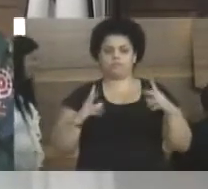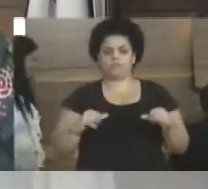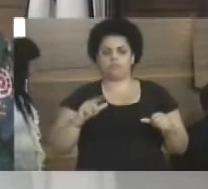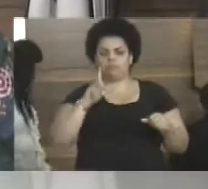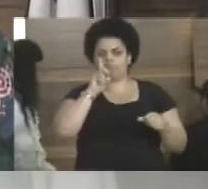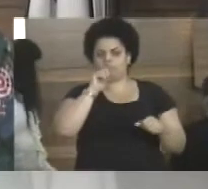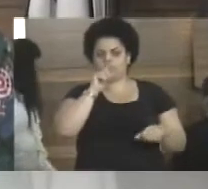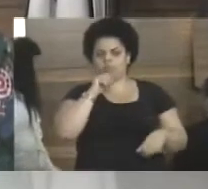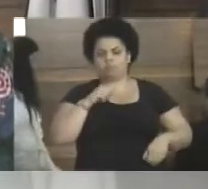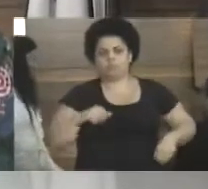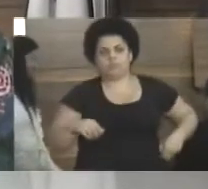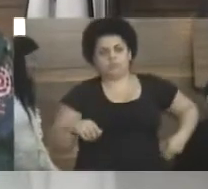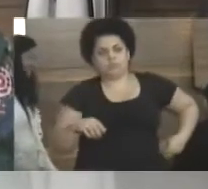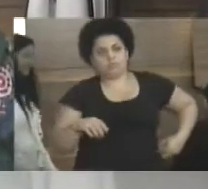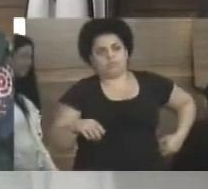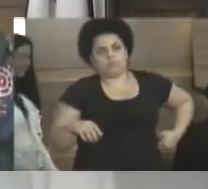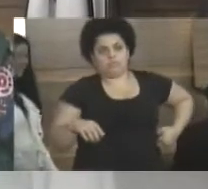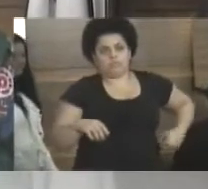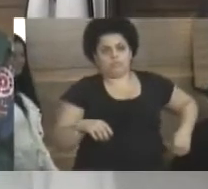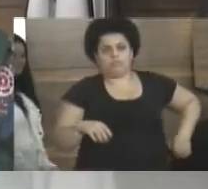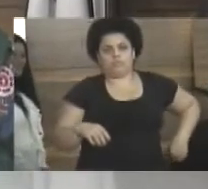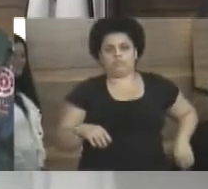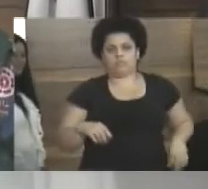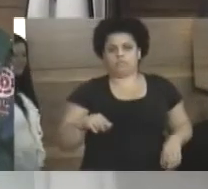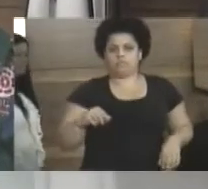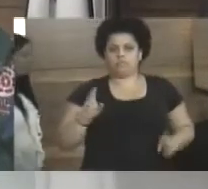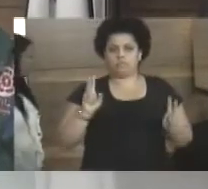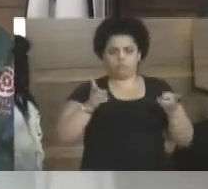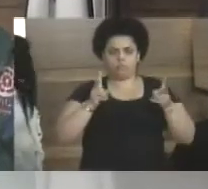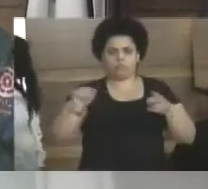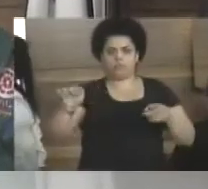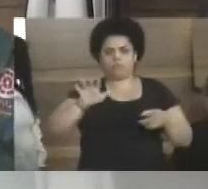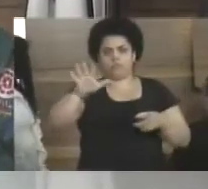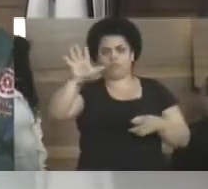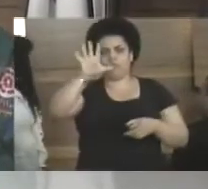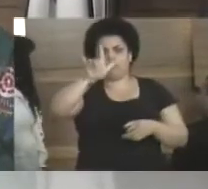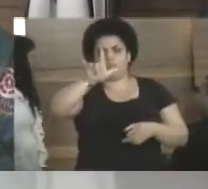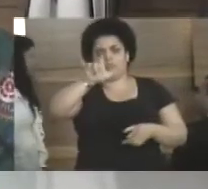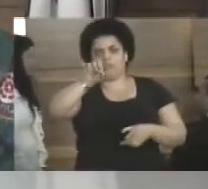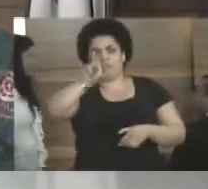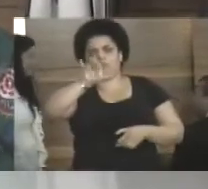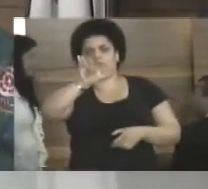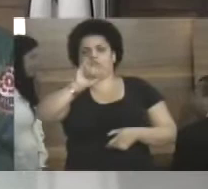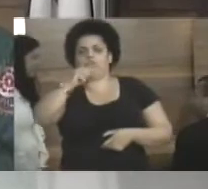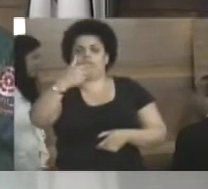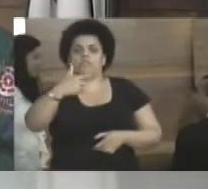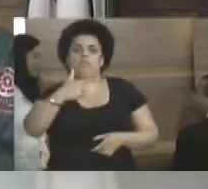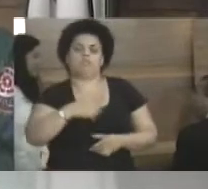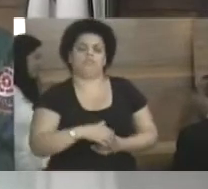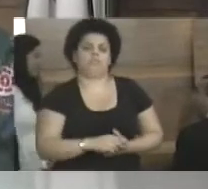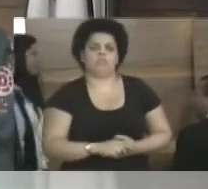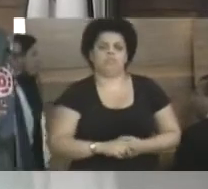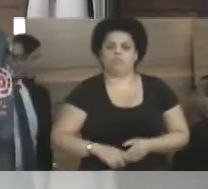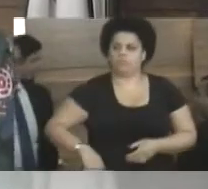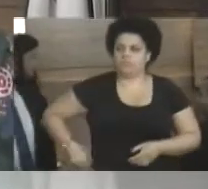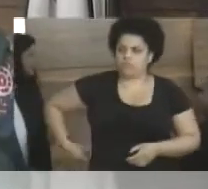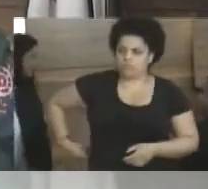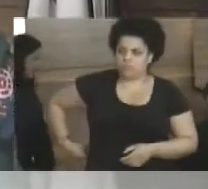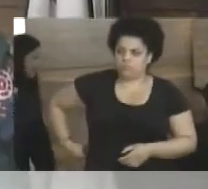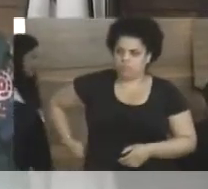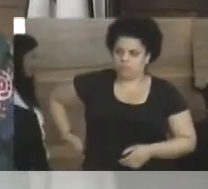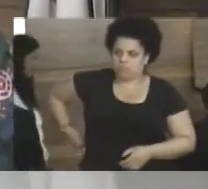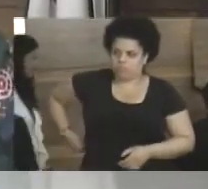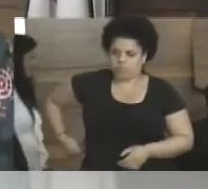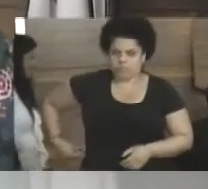reservatório de água da Escola Municipal João Carolina dos Remédios, no bairro ali no Morro da